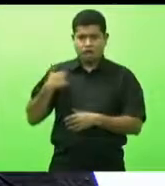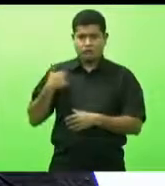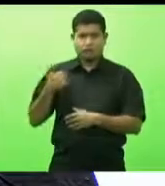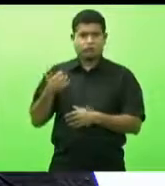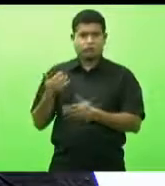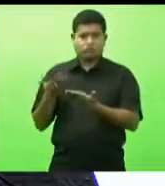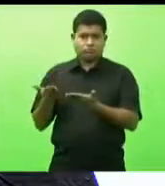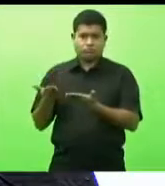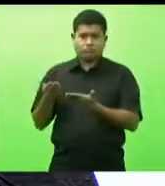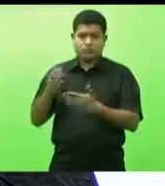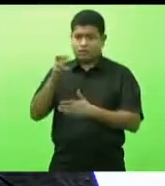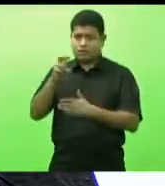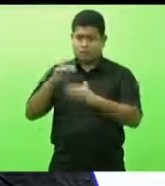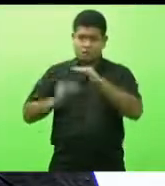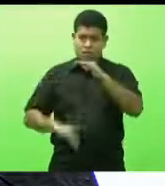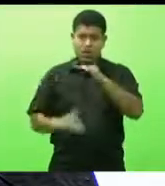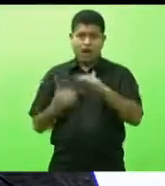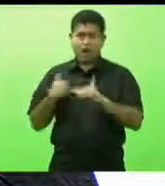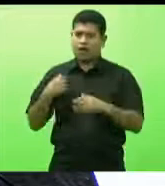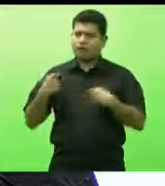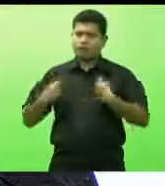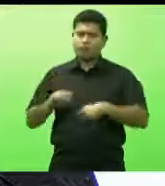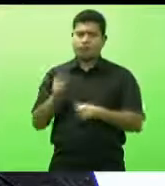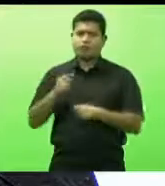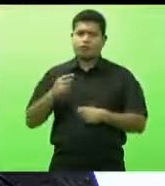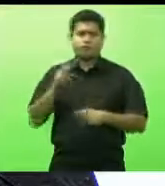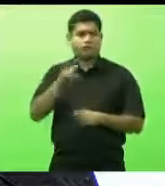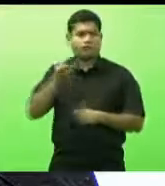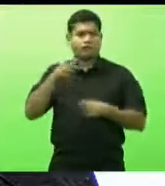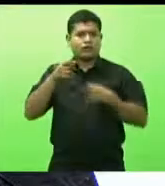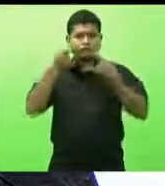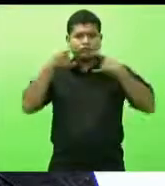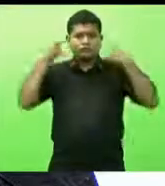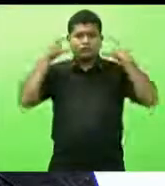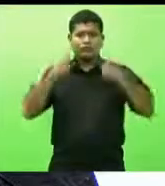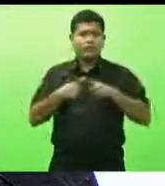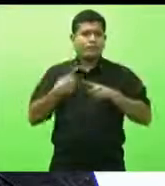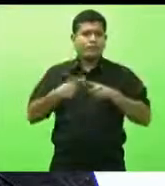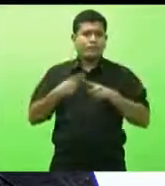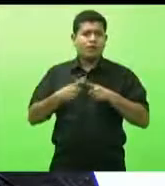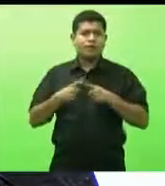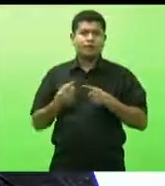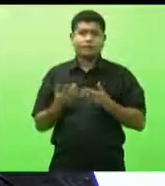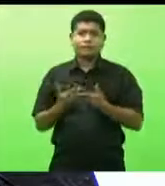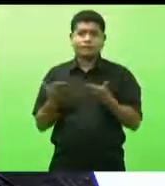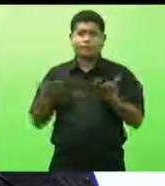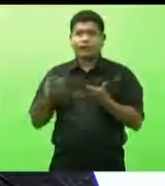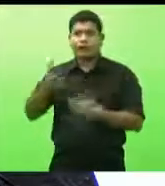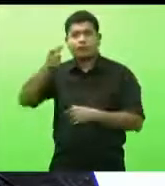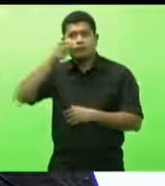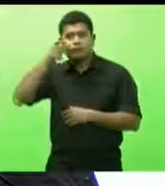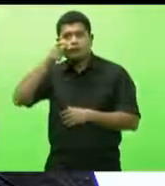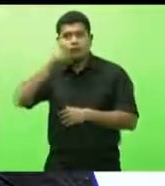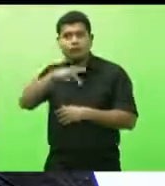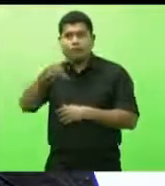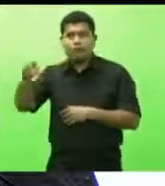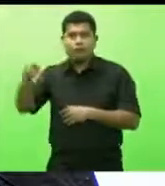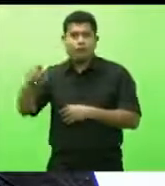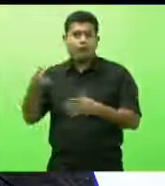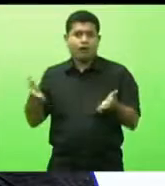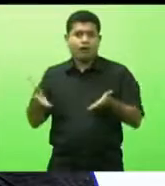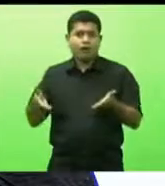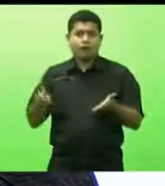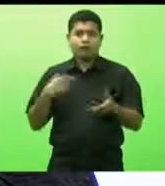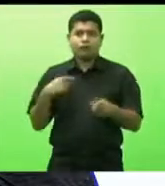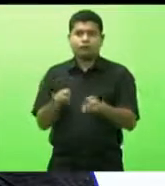fica quase que impossível. Quem é o professor que está nos acompanhando? Quem é o pai que vai deixar a criança toda bonitinha no